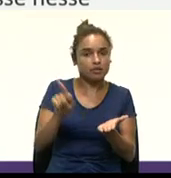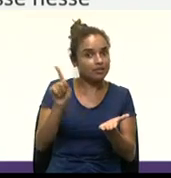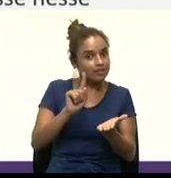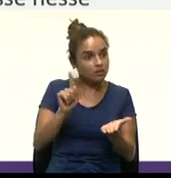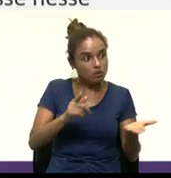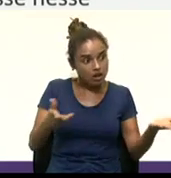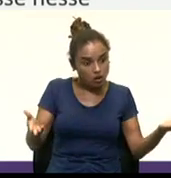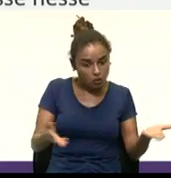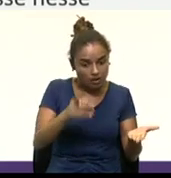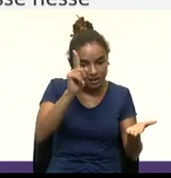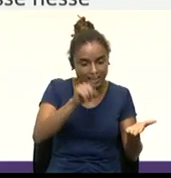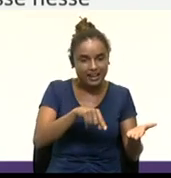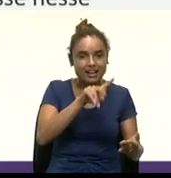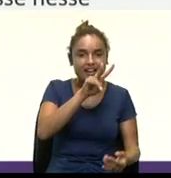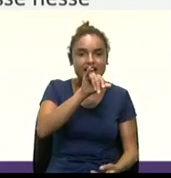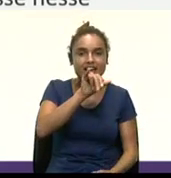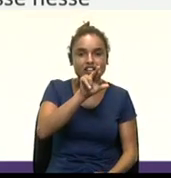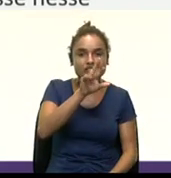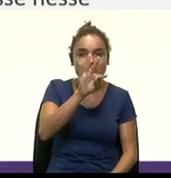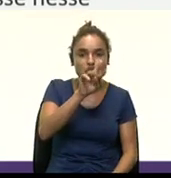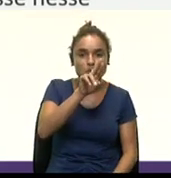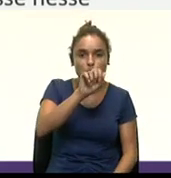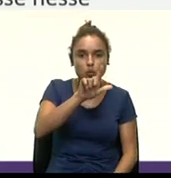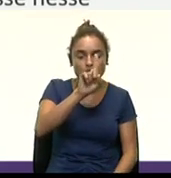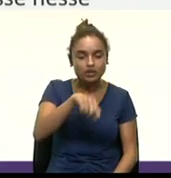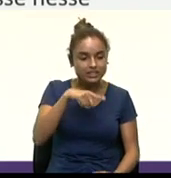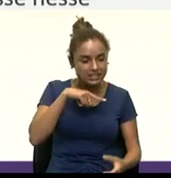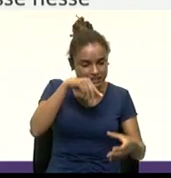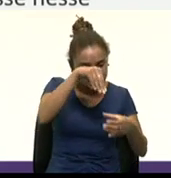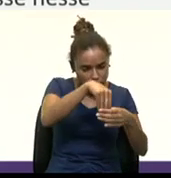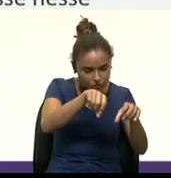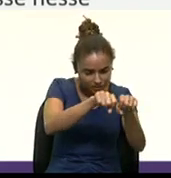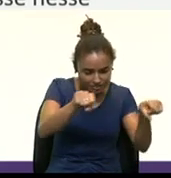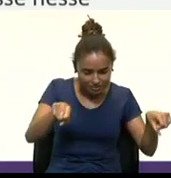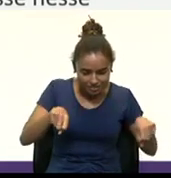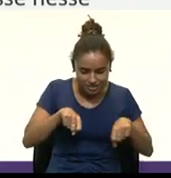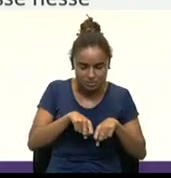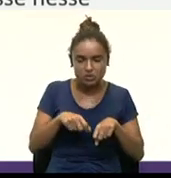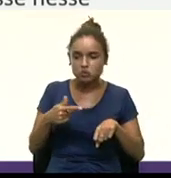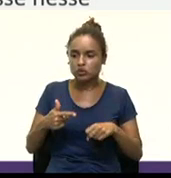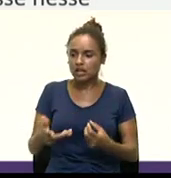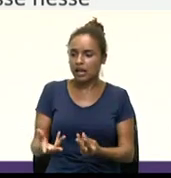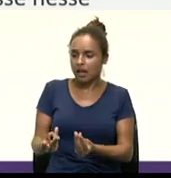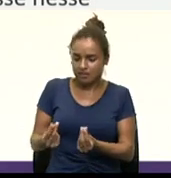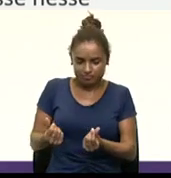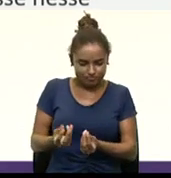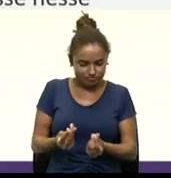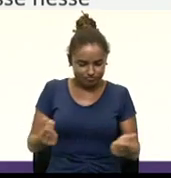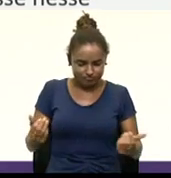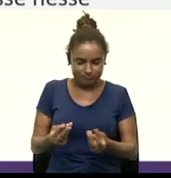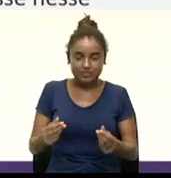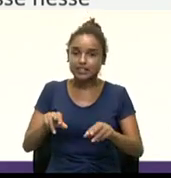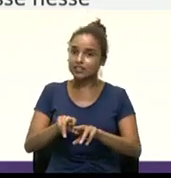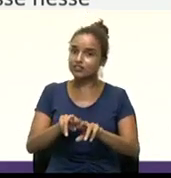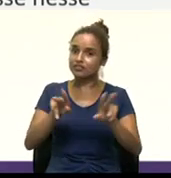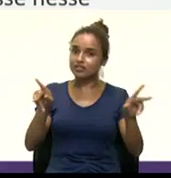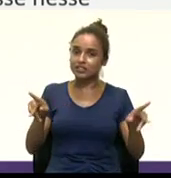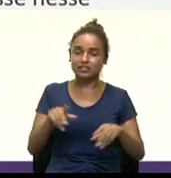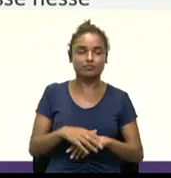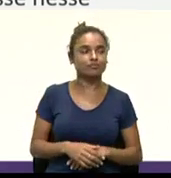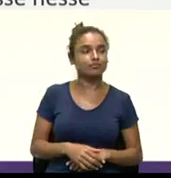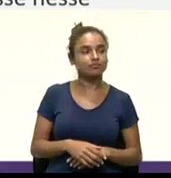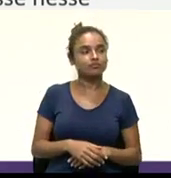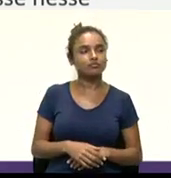diante disso a gente precisa pensar quais são os impactos dessa transformação